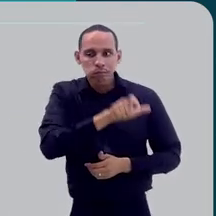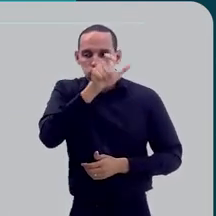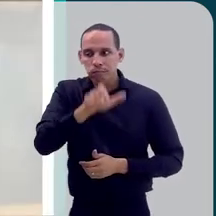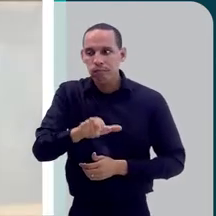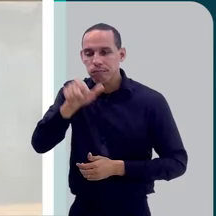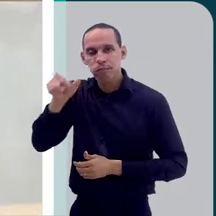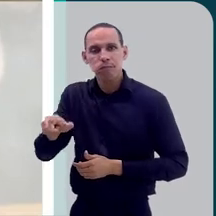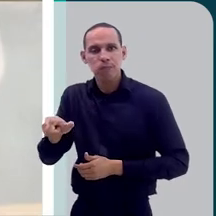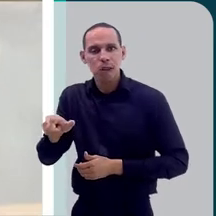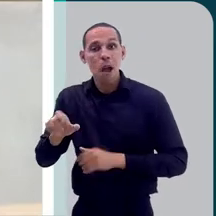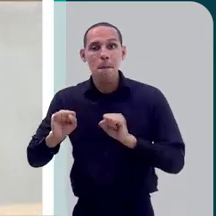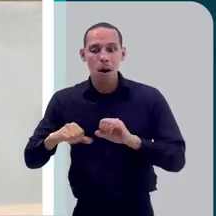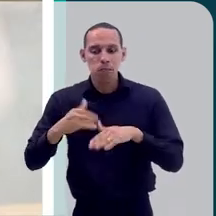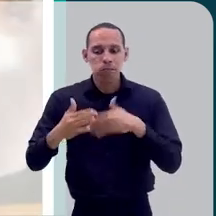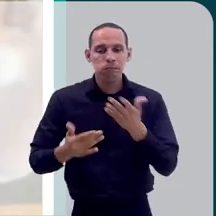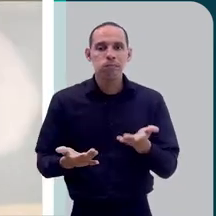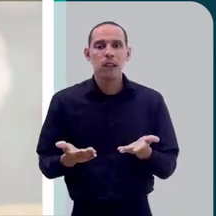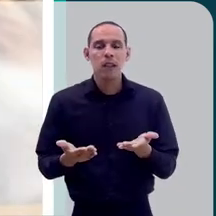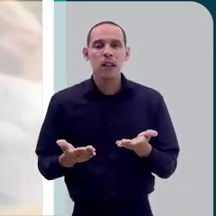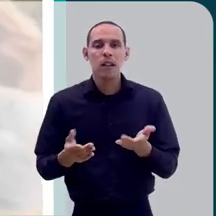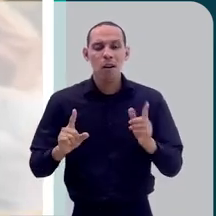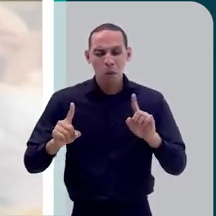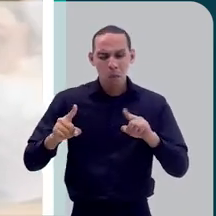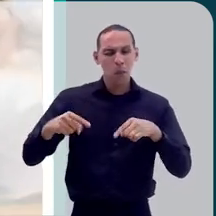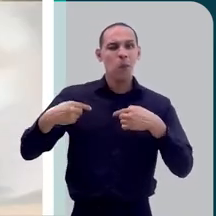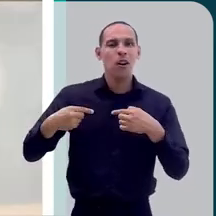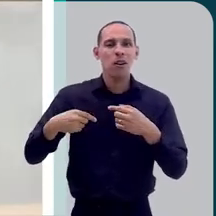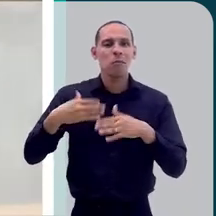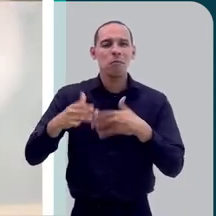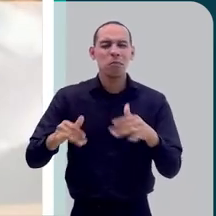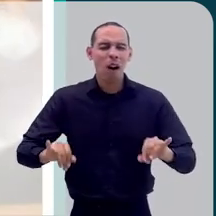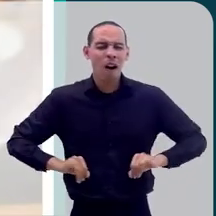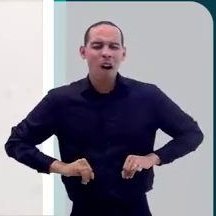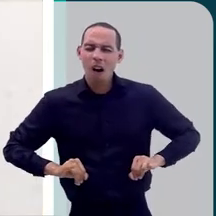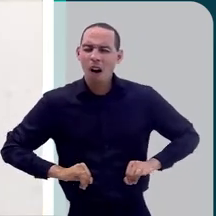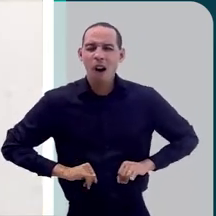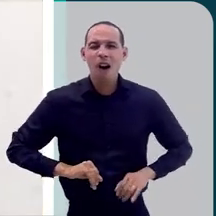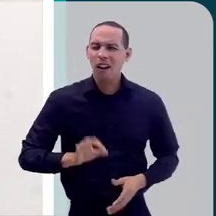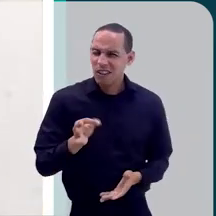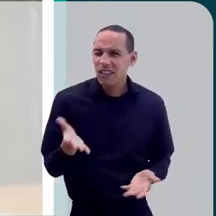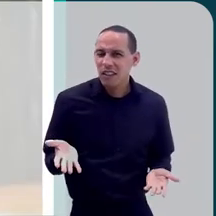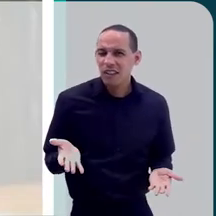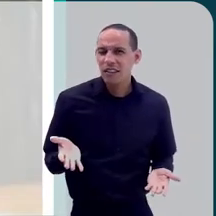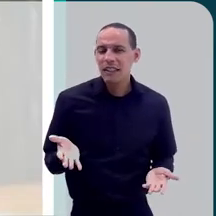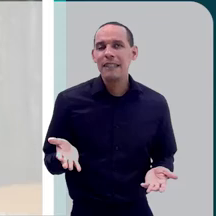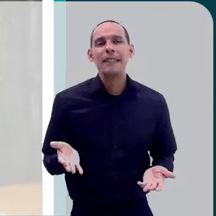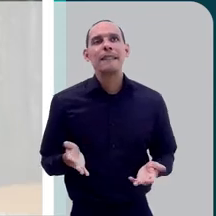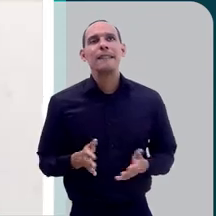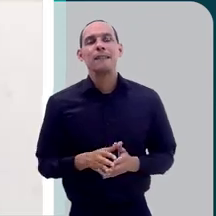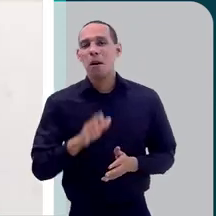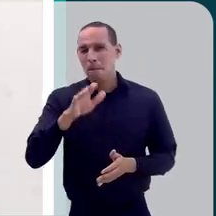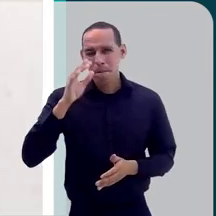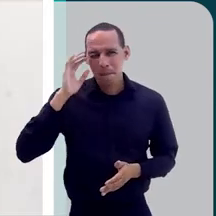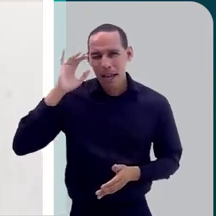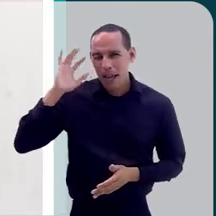que elas podem estar, de repente, expostas a uma situação que elas vão fazer sofrer muito.